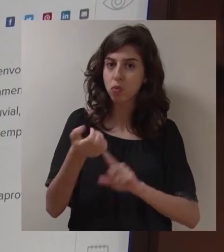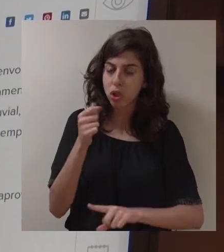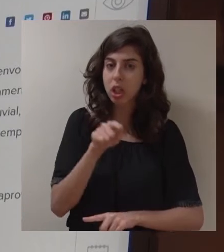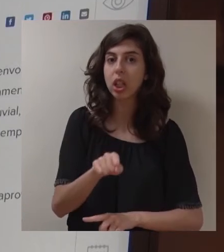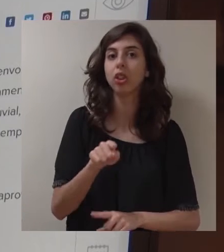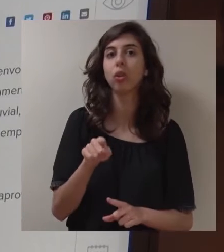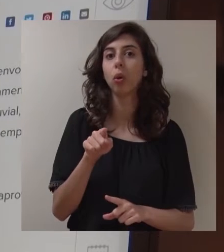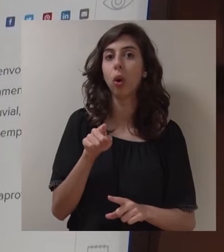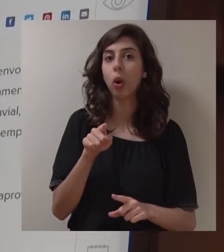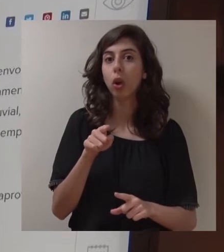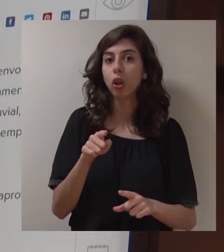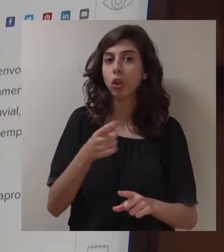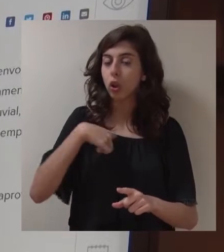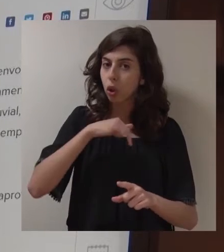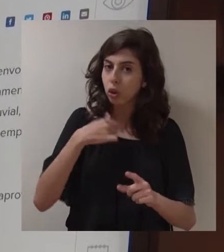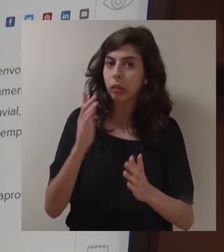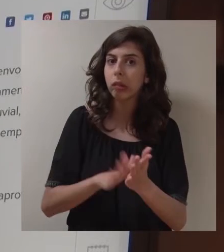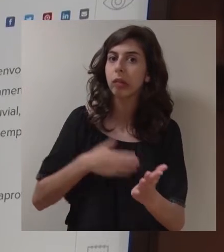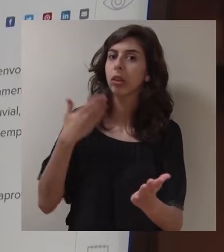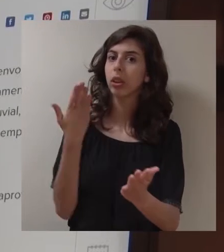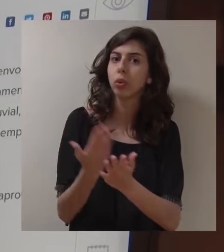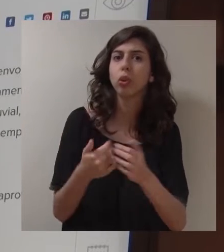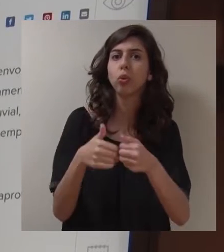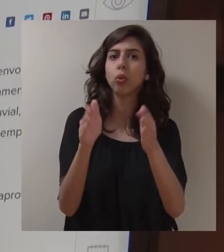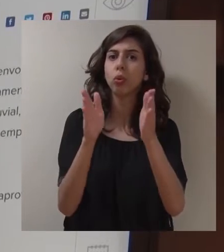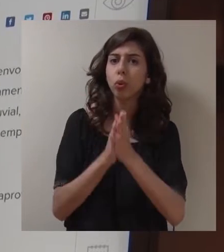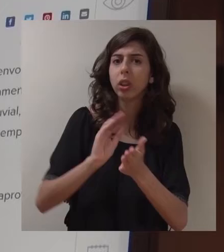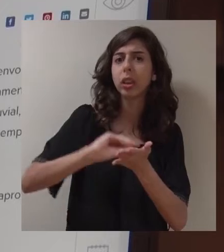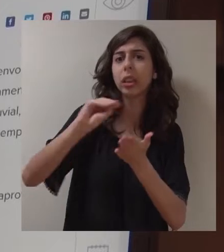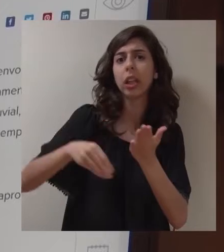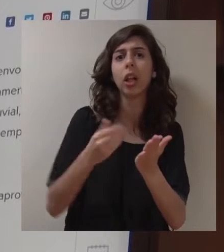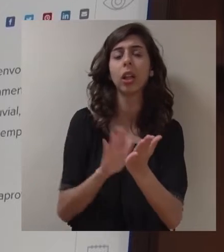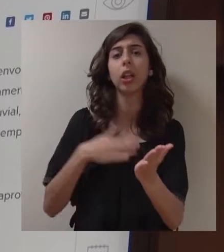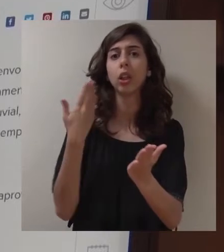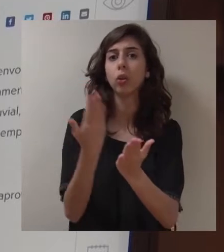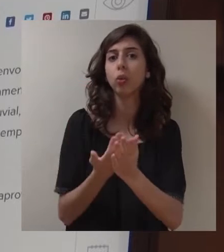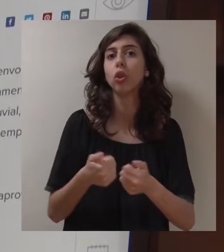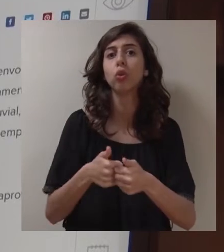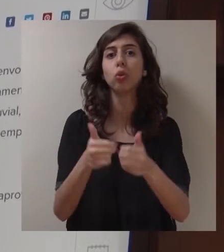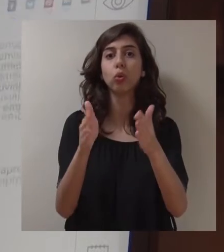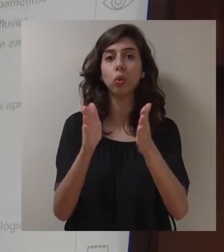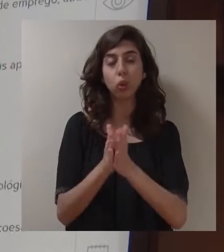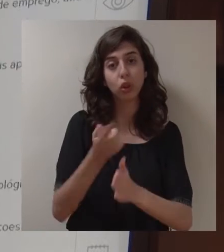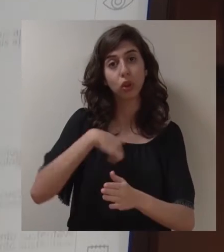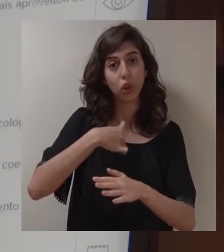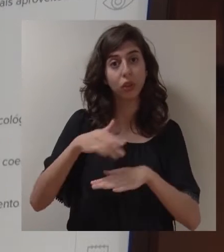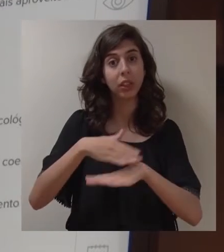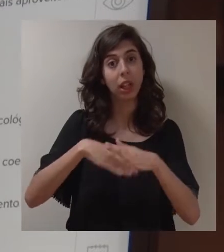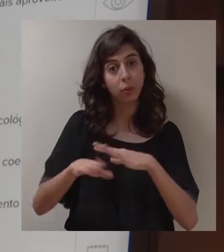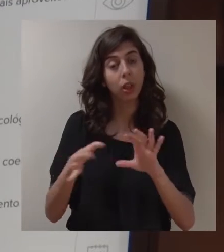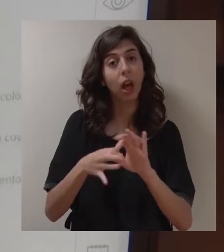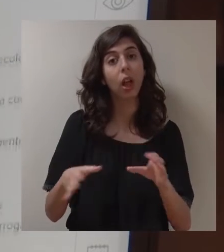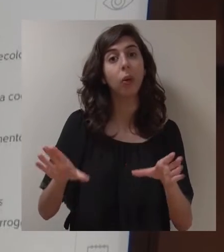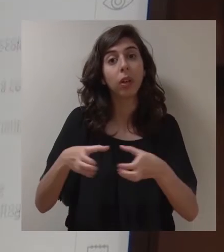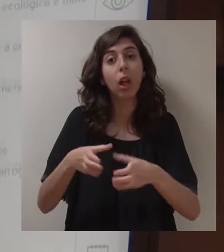Nós só fomos capazes de ganhar todas as candidaturas e de assinar todas as candidaturas que